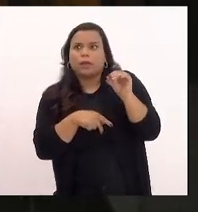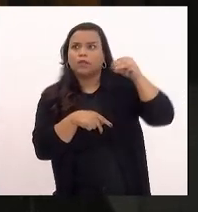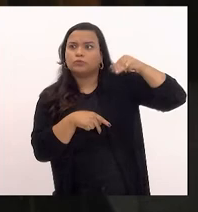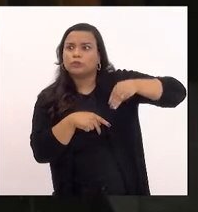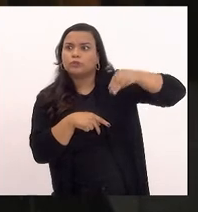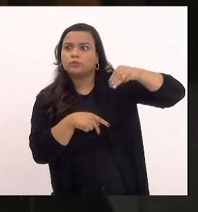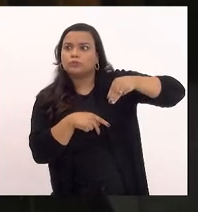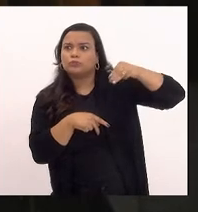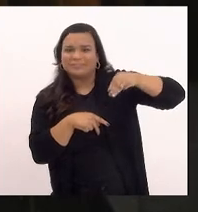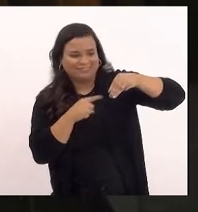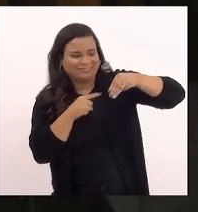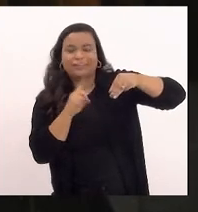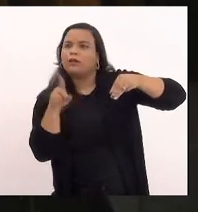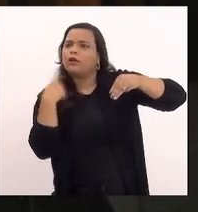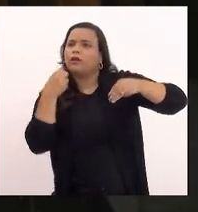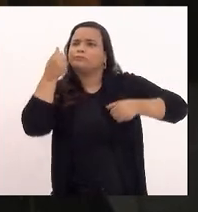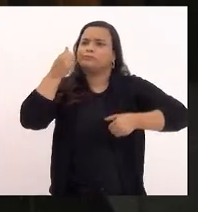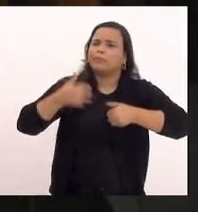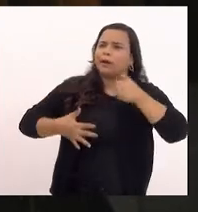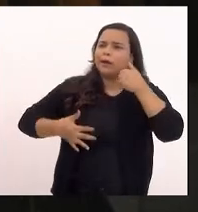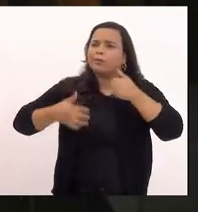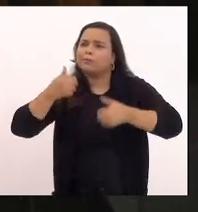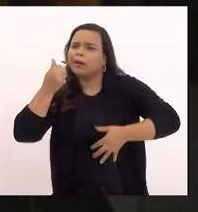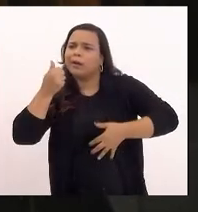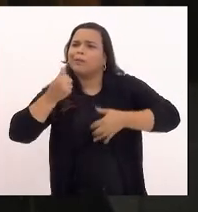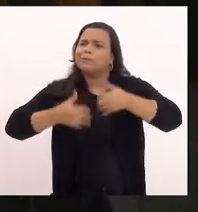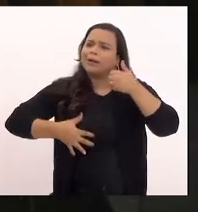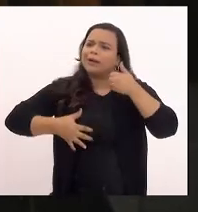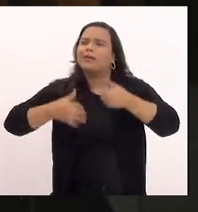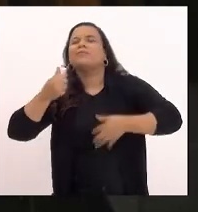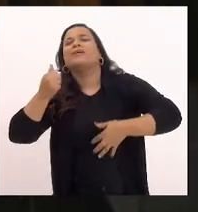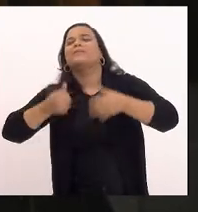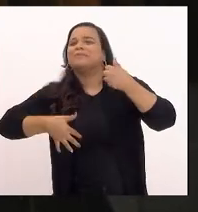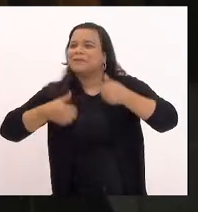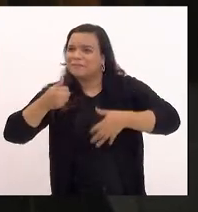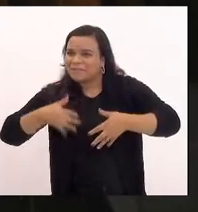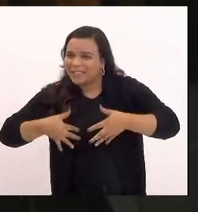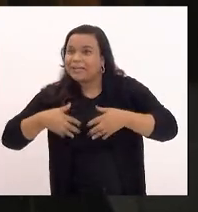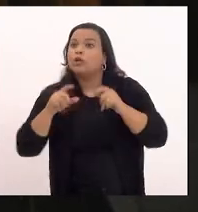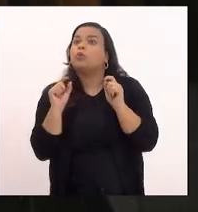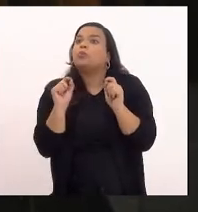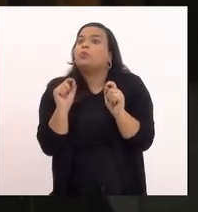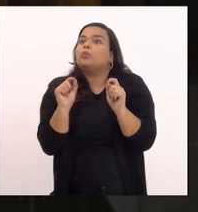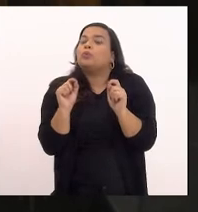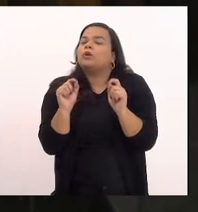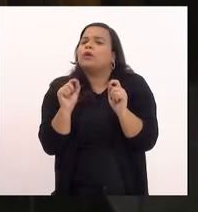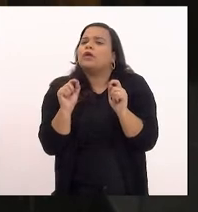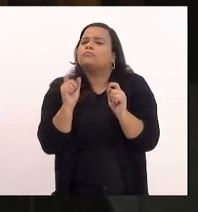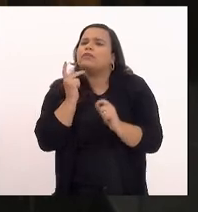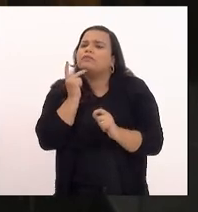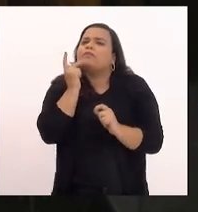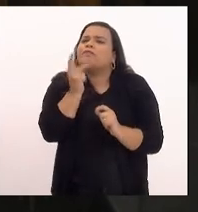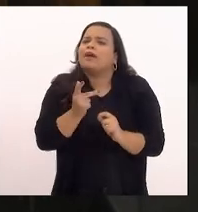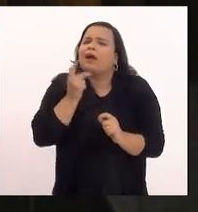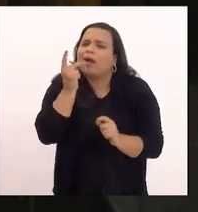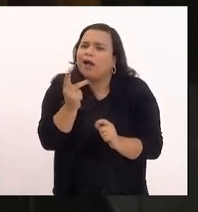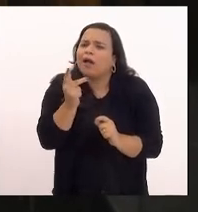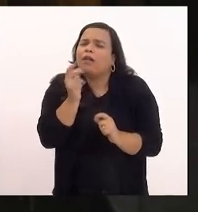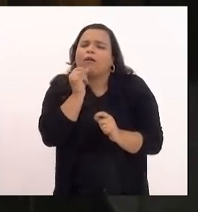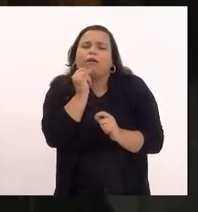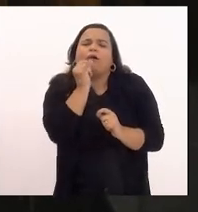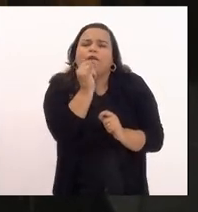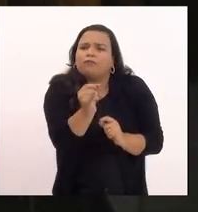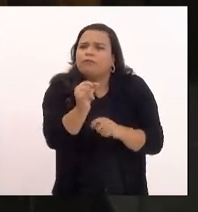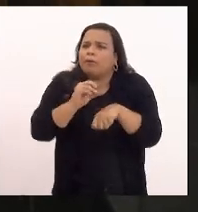possamos tecer uma fala informativa